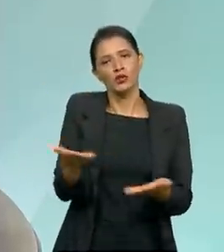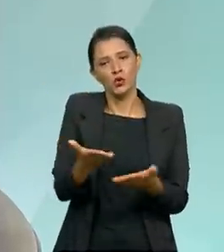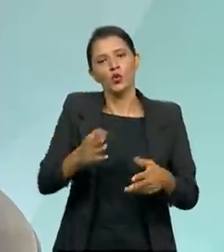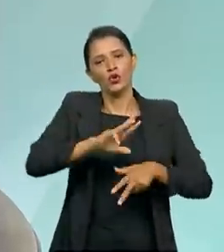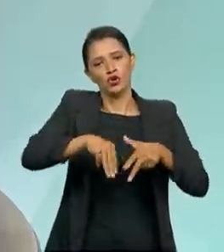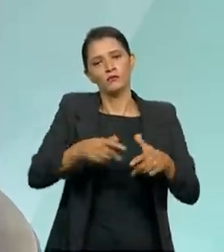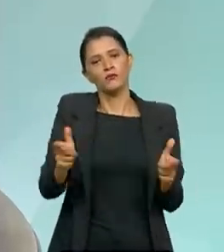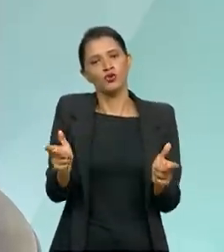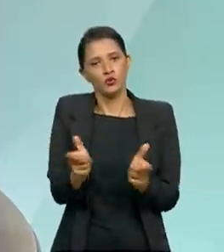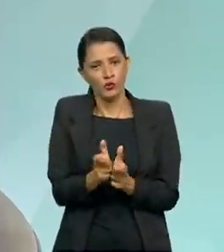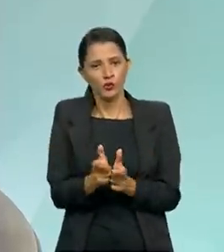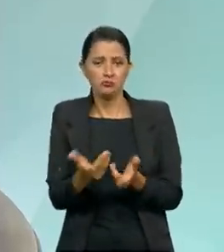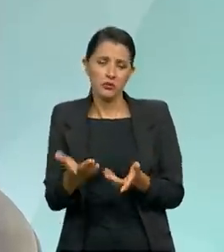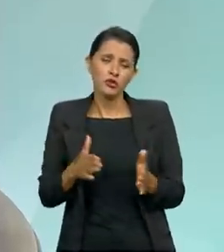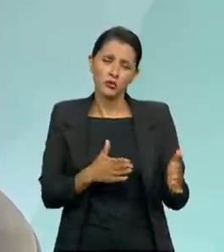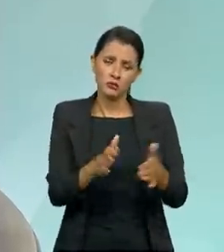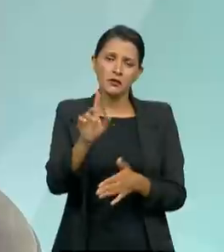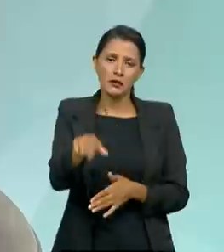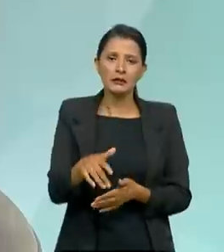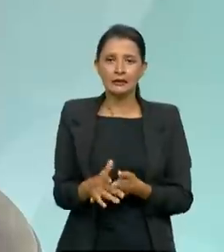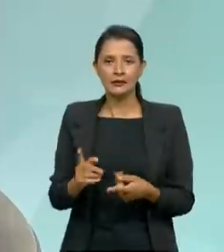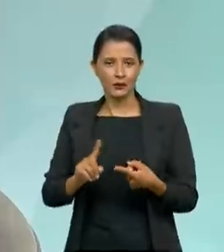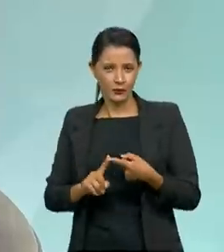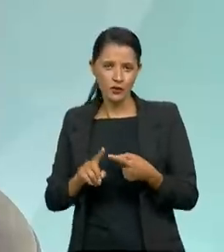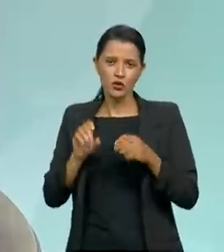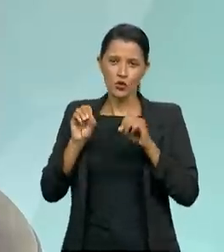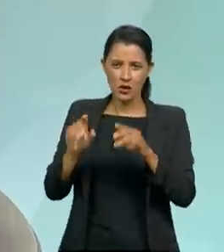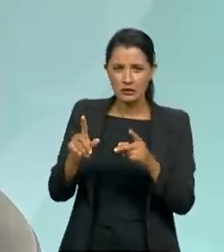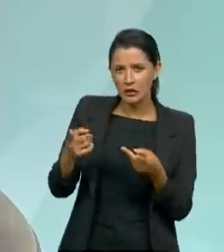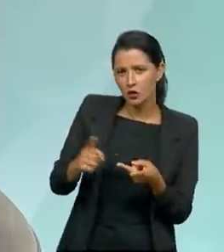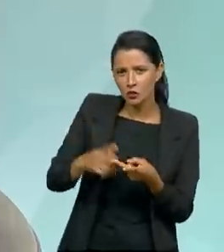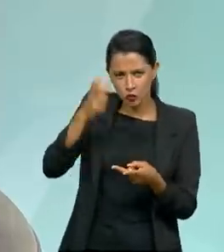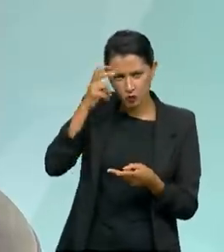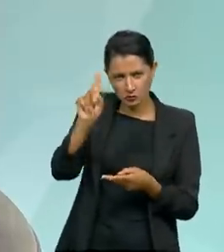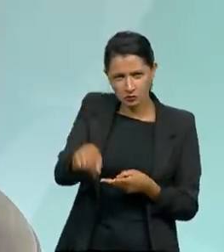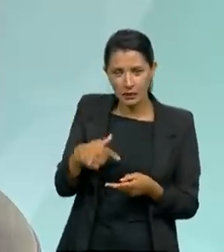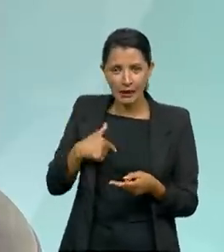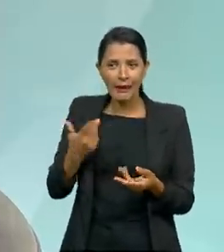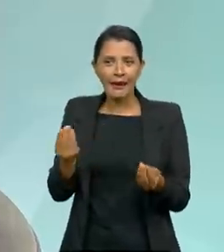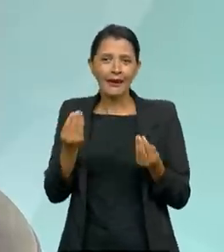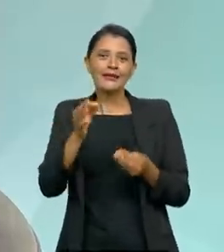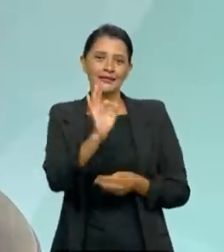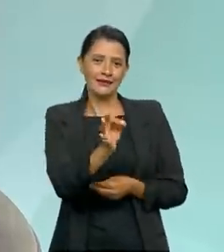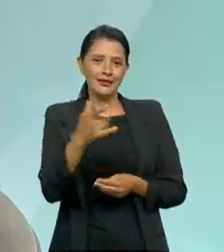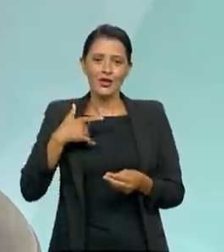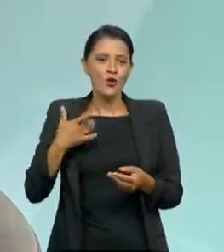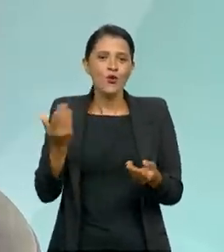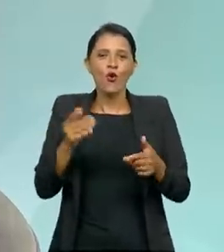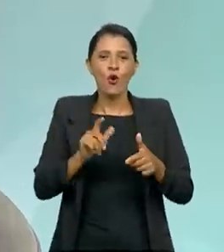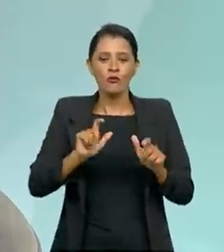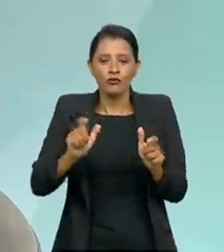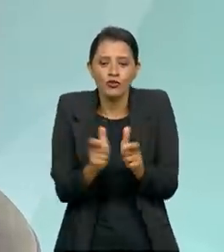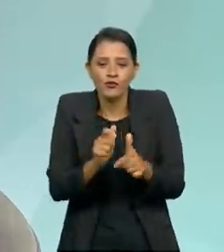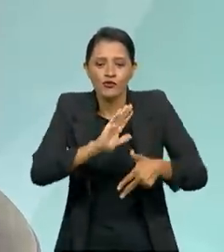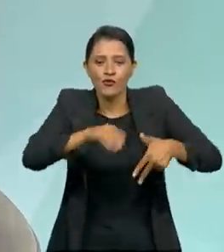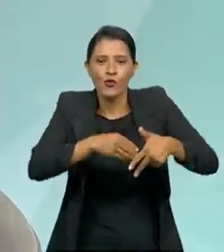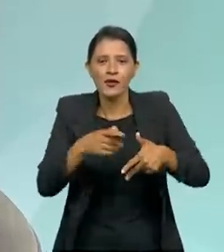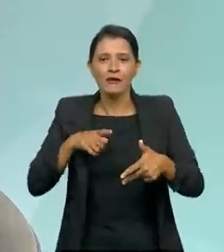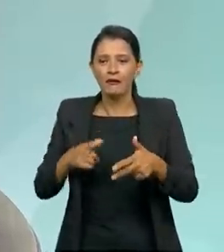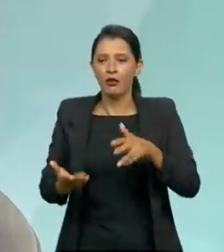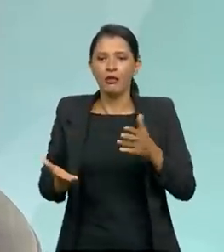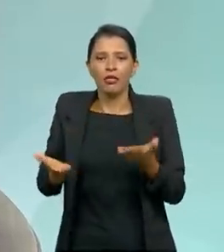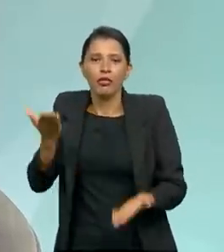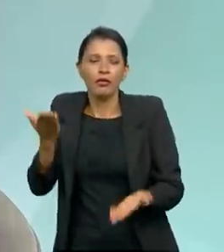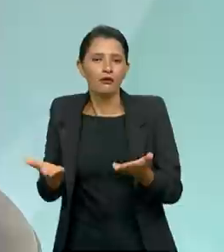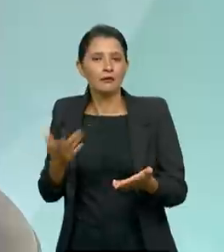da corrupção. E eu acho Com alto nível de educação, cultura. Exatamente. Eu não consigo pular para um baixo nível de corrupção. Eu tendo altos níveis de desigualdade social,